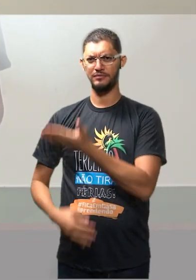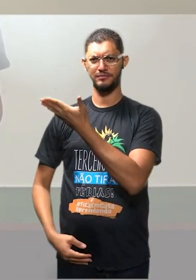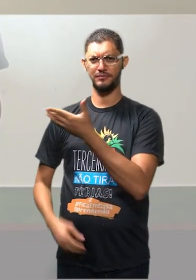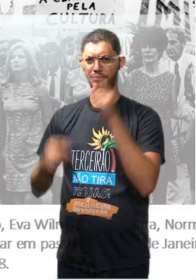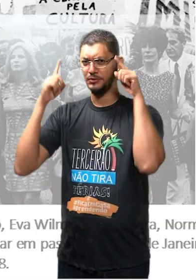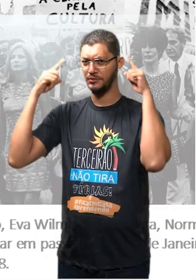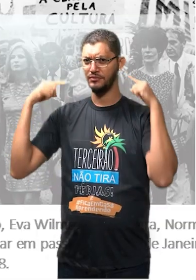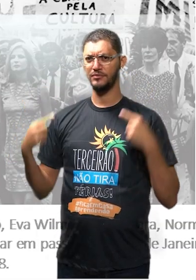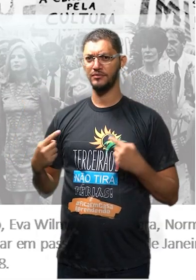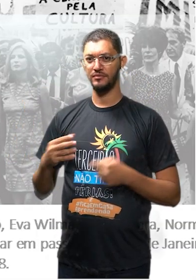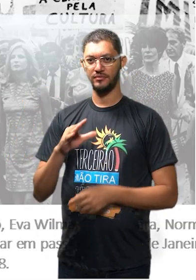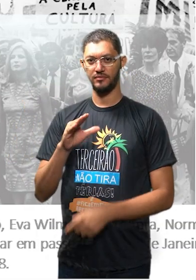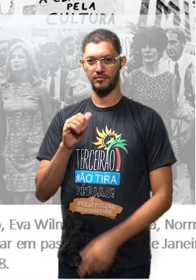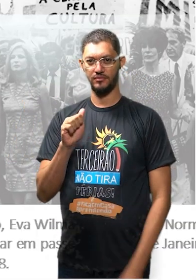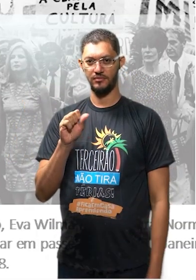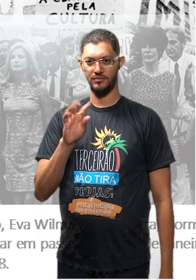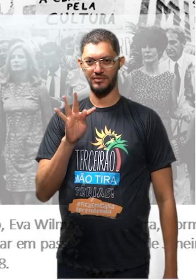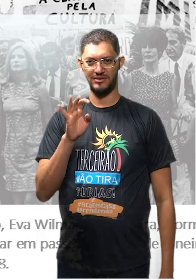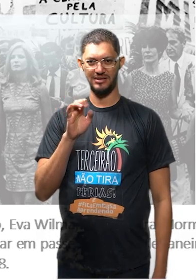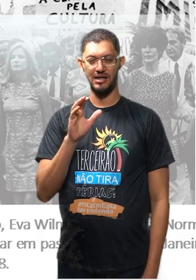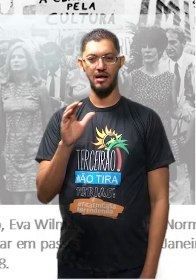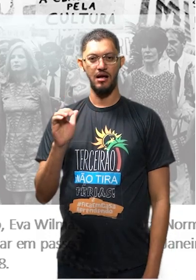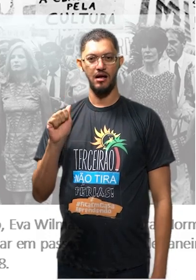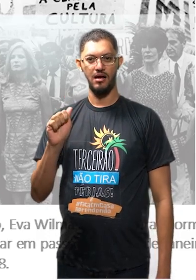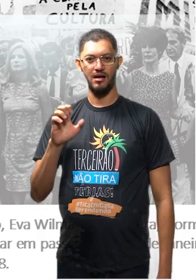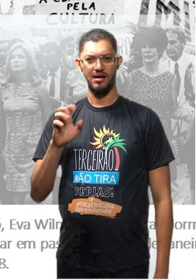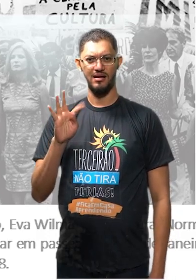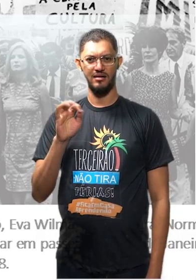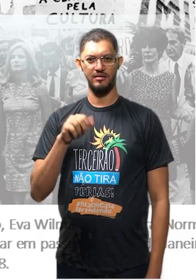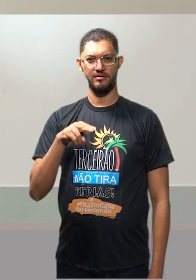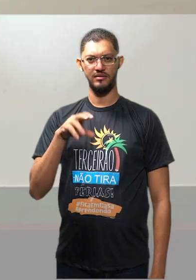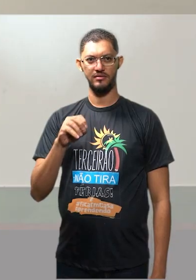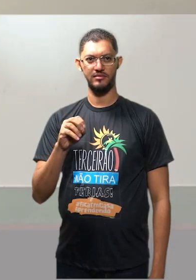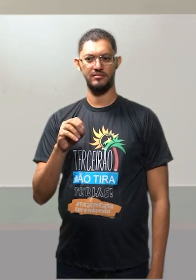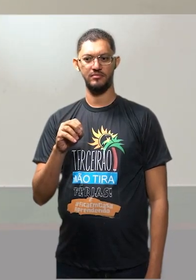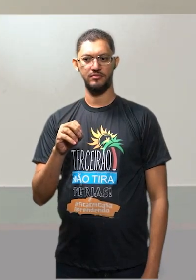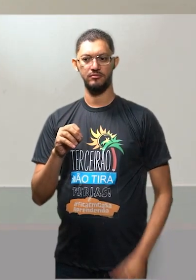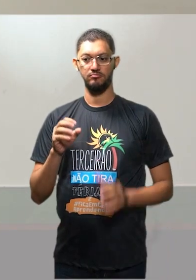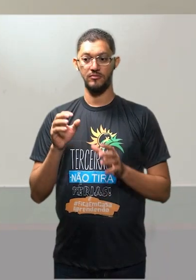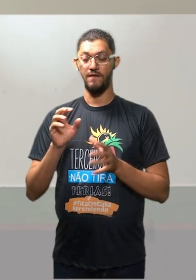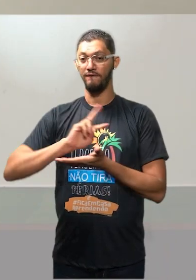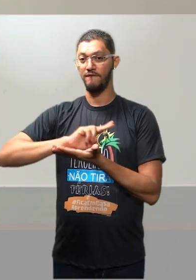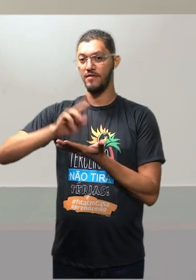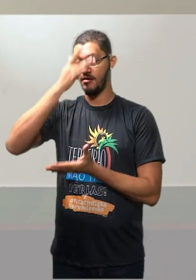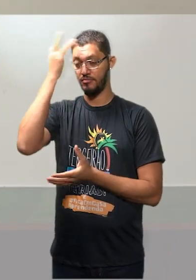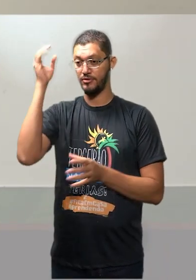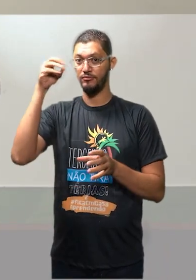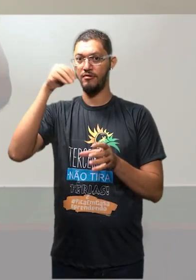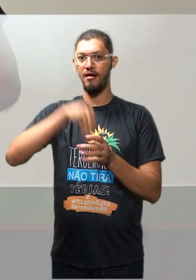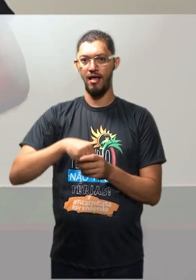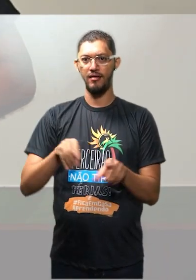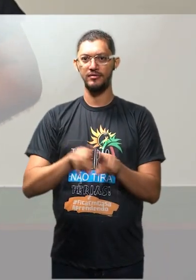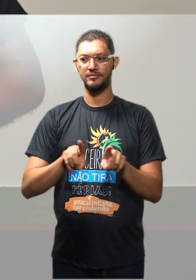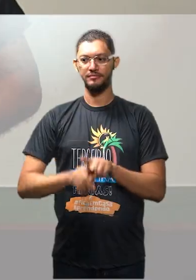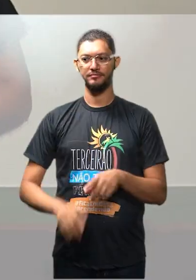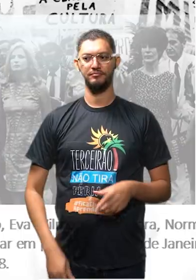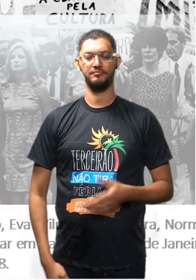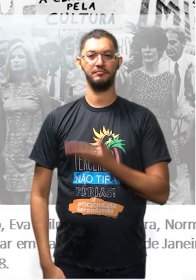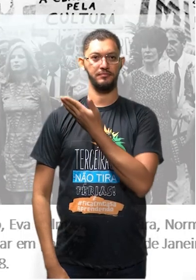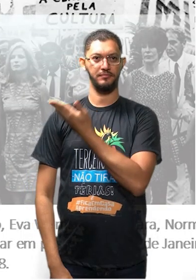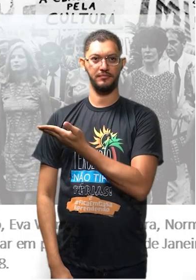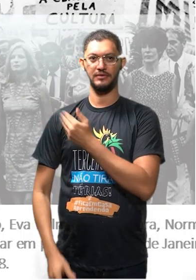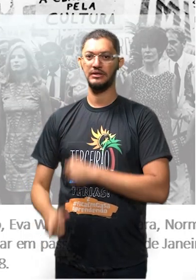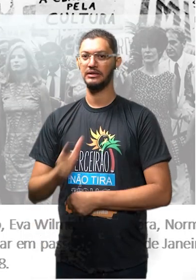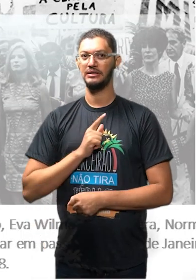cabelo cacheado? Caetano Veloso. Essa aí é uma foto, ó, que pegava ele no meio daquela multidão gigantesca. E aqui do lado direito,